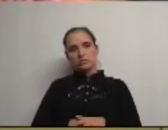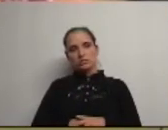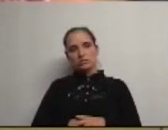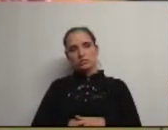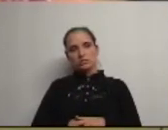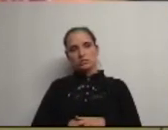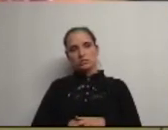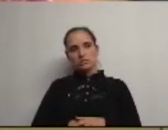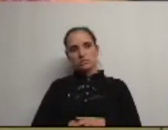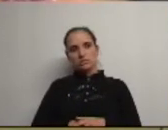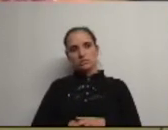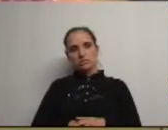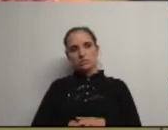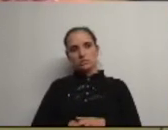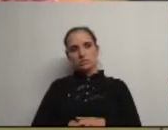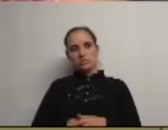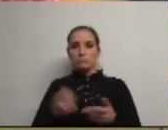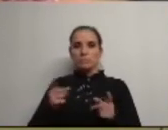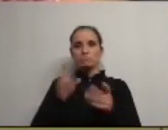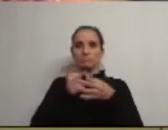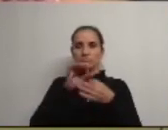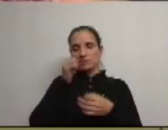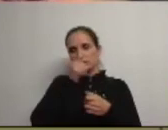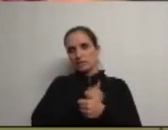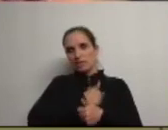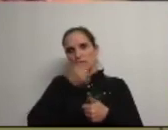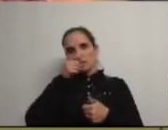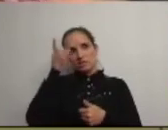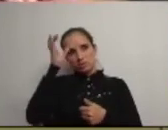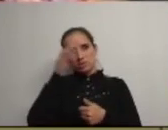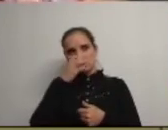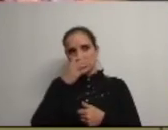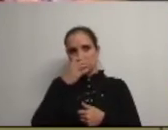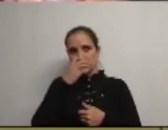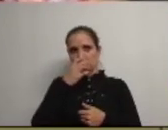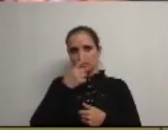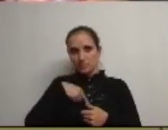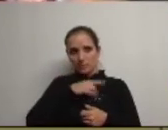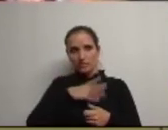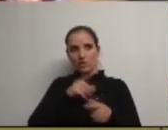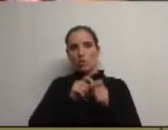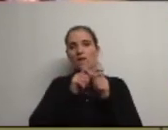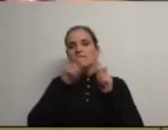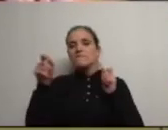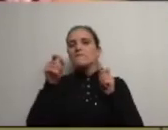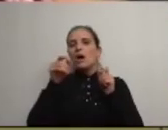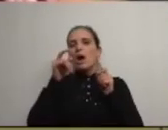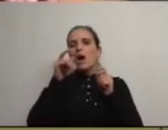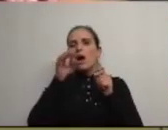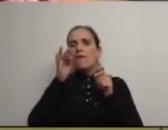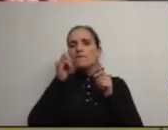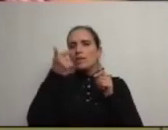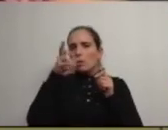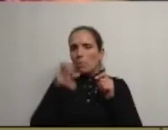mais uma vez cidades inteligentes mas é uma região inteligente nós queremos levar a fibra óptica a todas